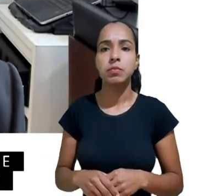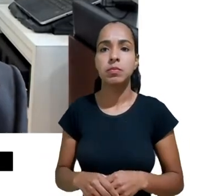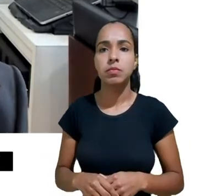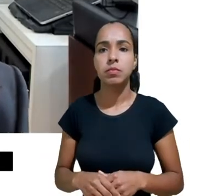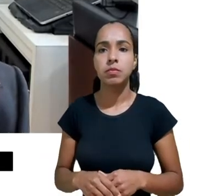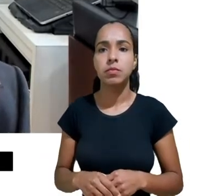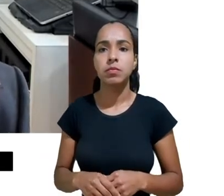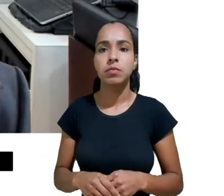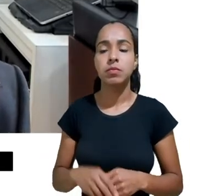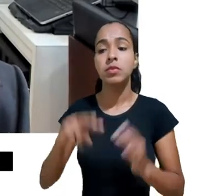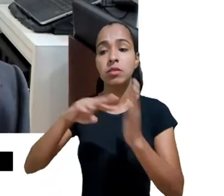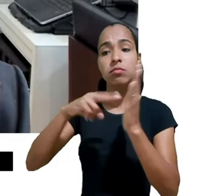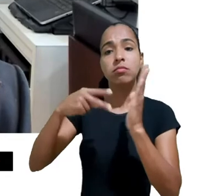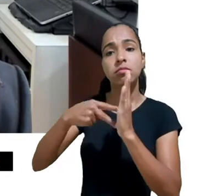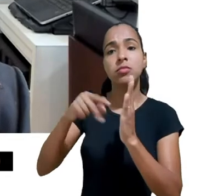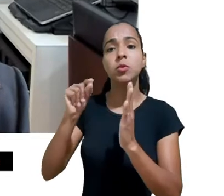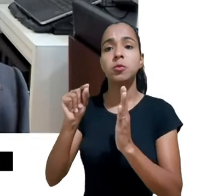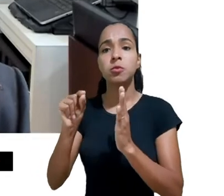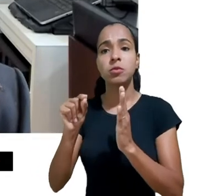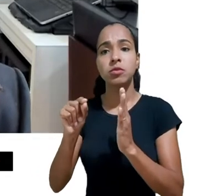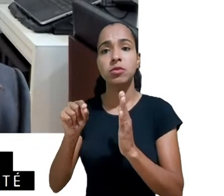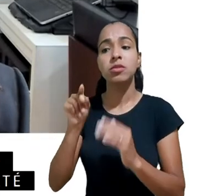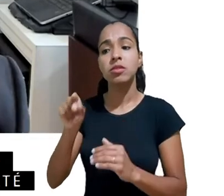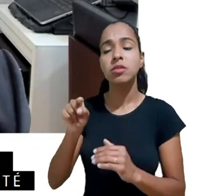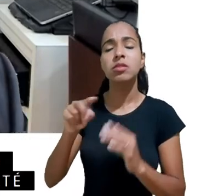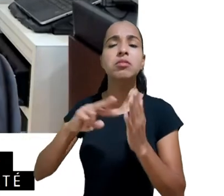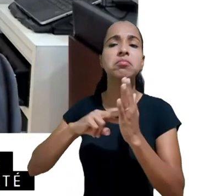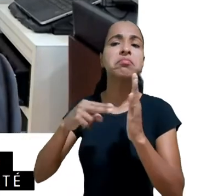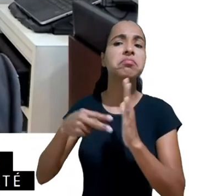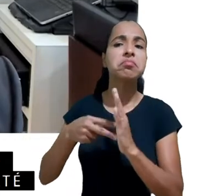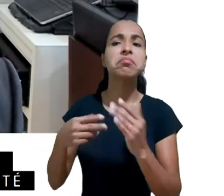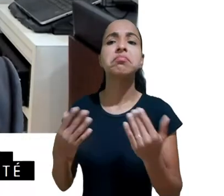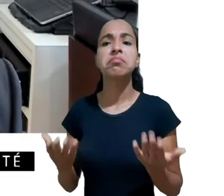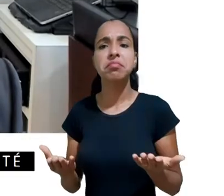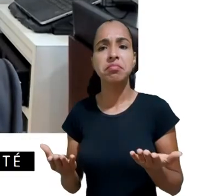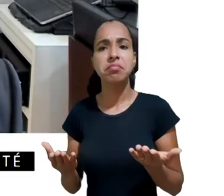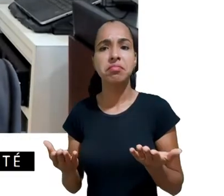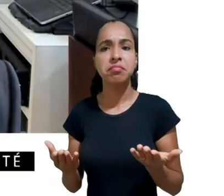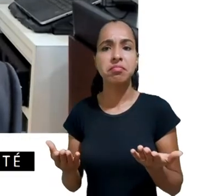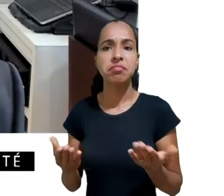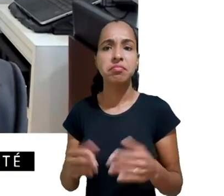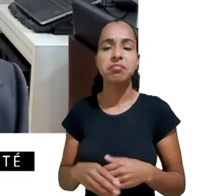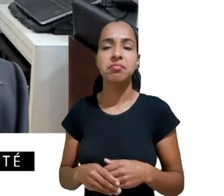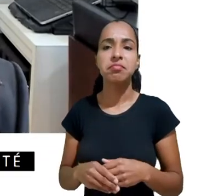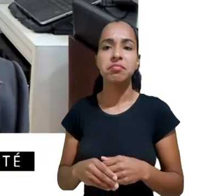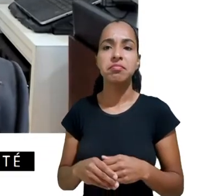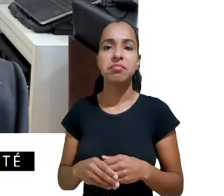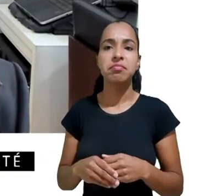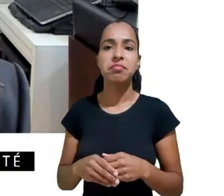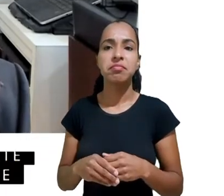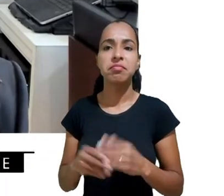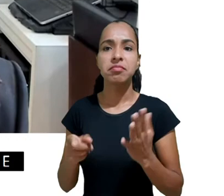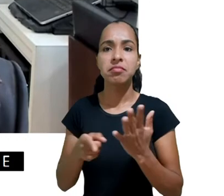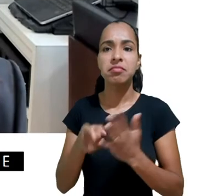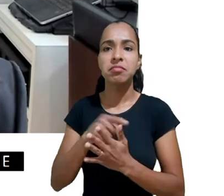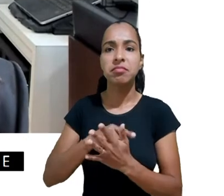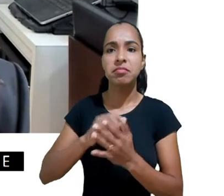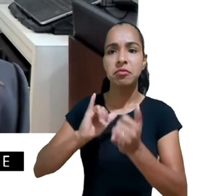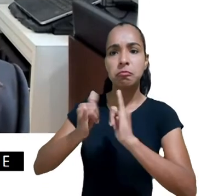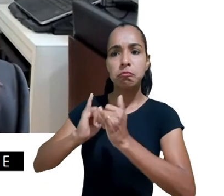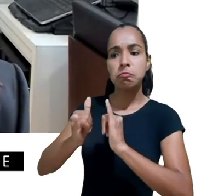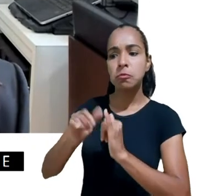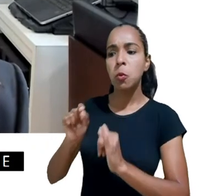próprio o que significa ser dono de dados ter dados ou seja a gente vê que tem até uma